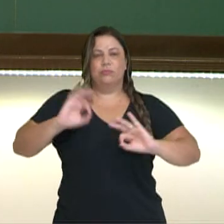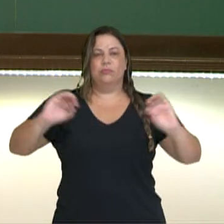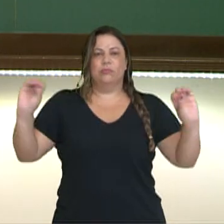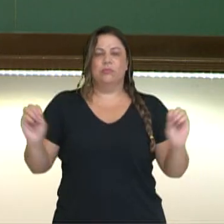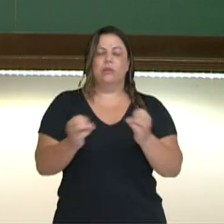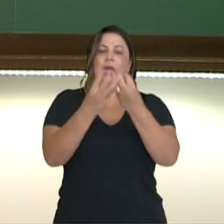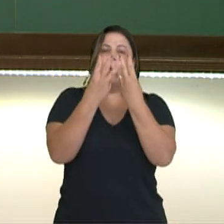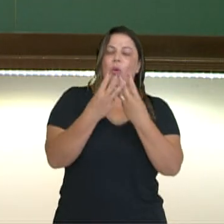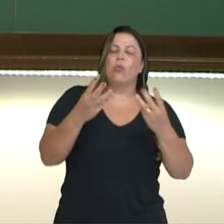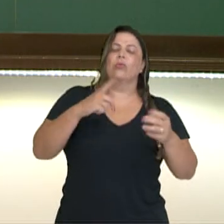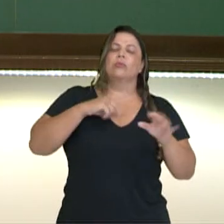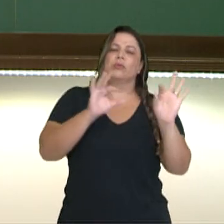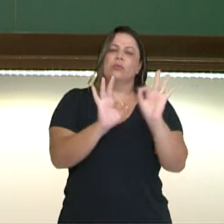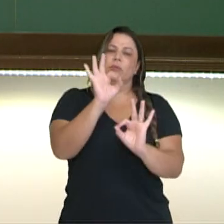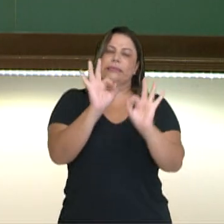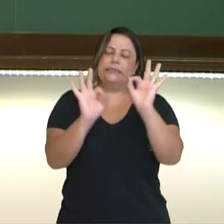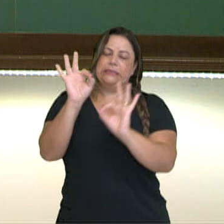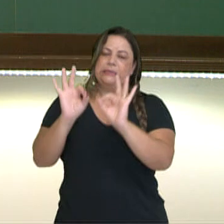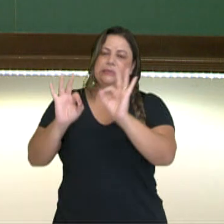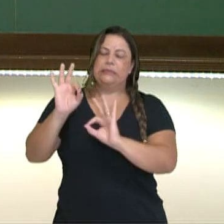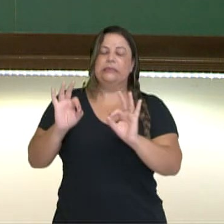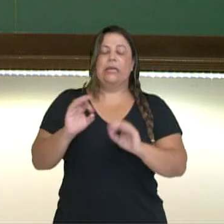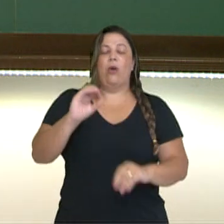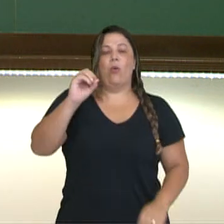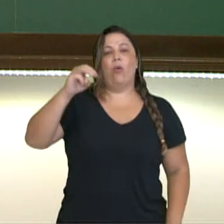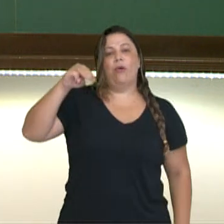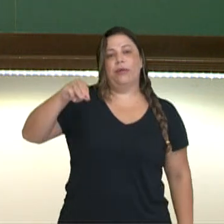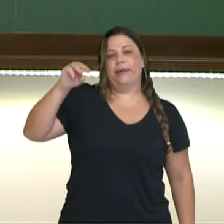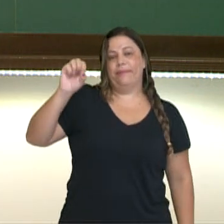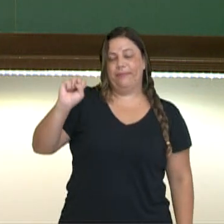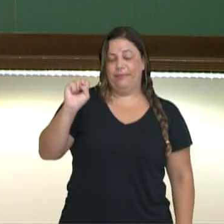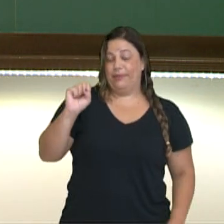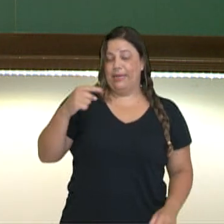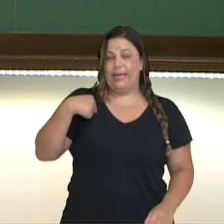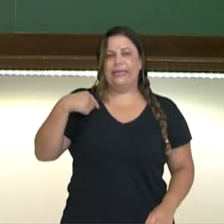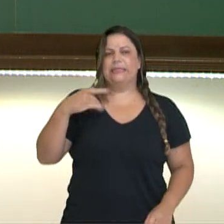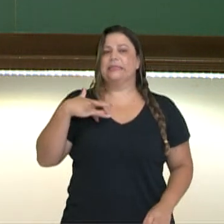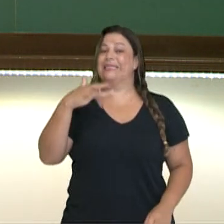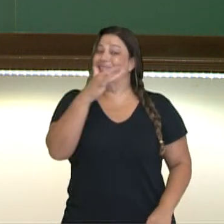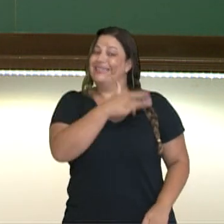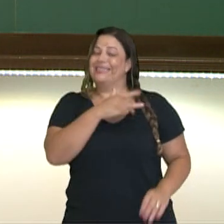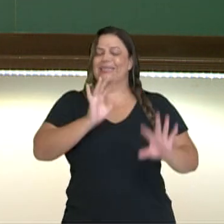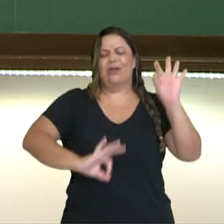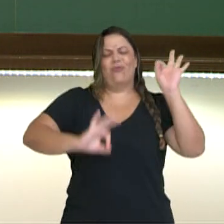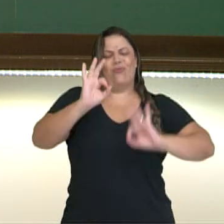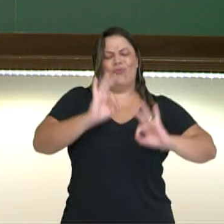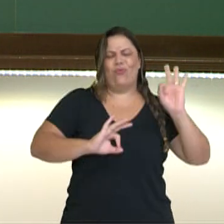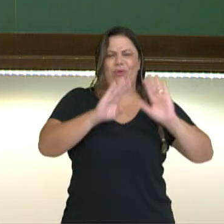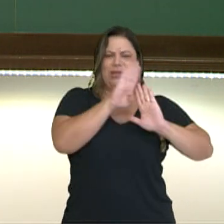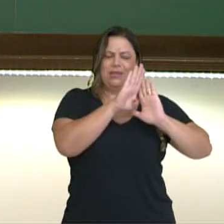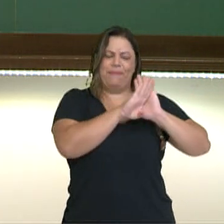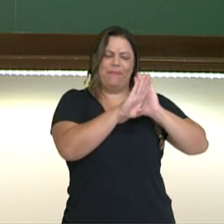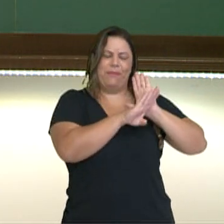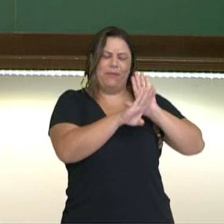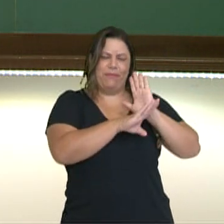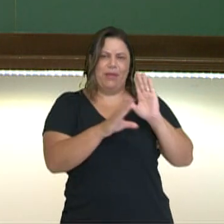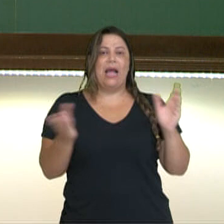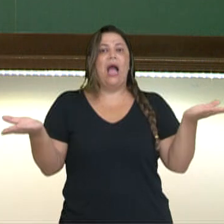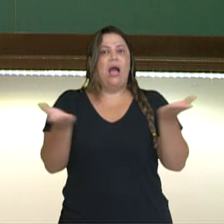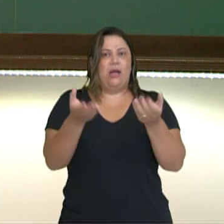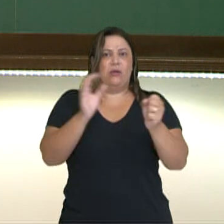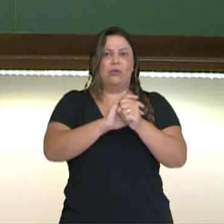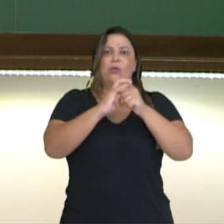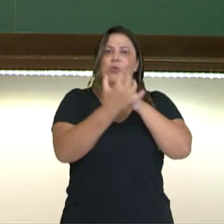ter a Organização Mundial da Saúde, que estabelece, regulamenta toda a situação ligada, agora na pandemia, escutamos